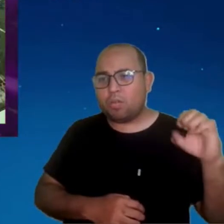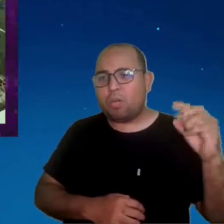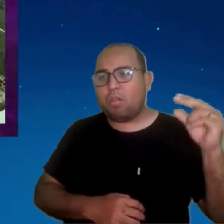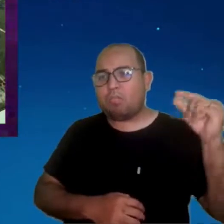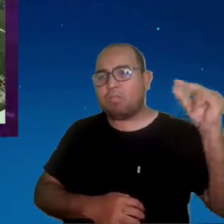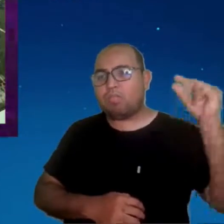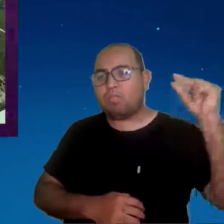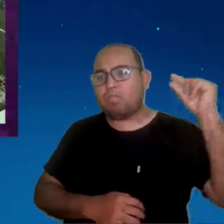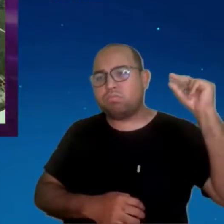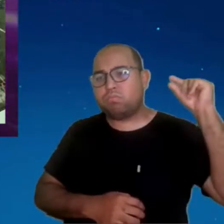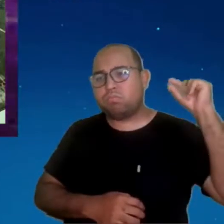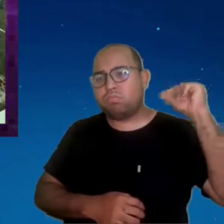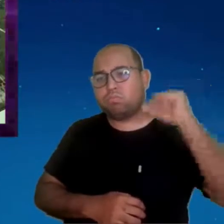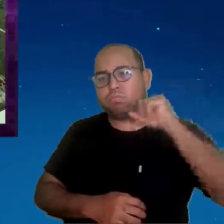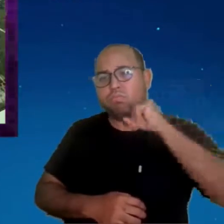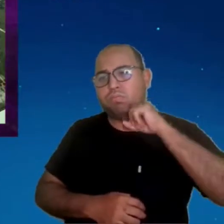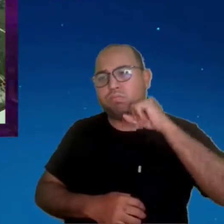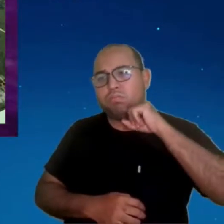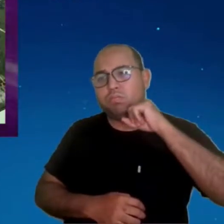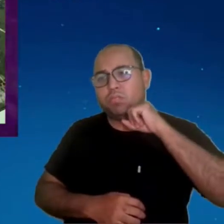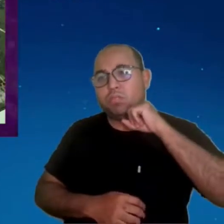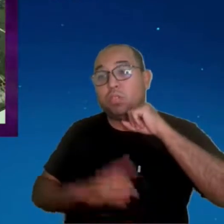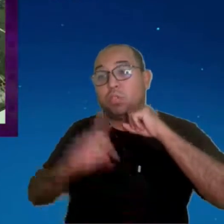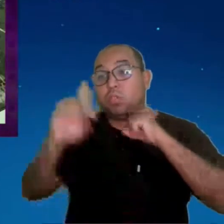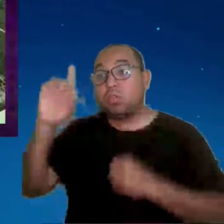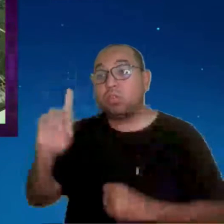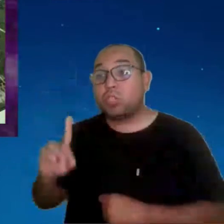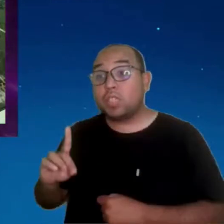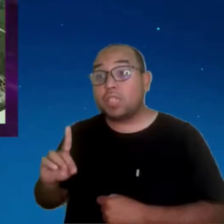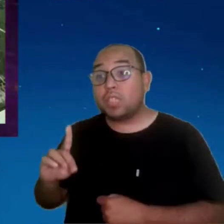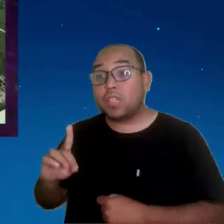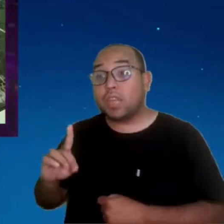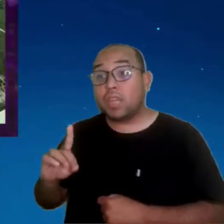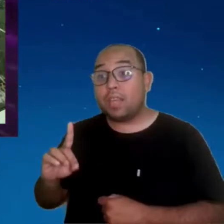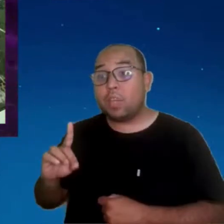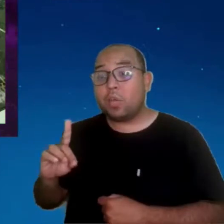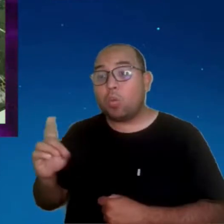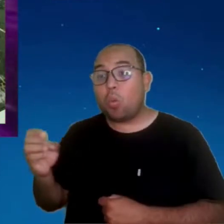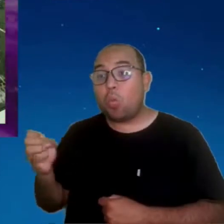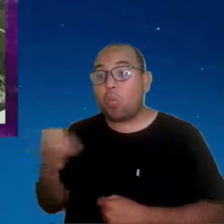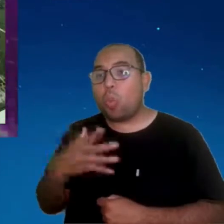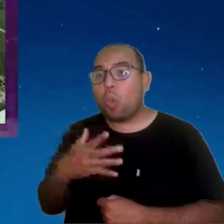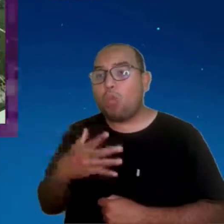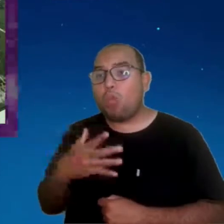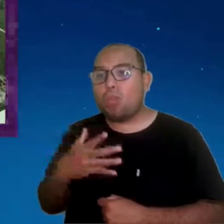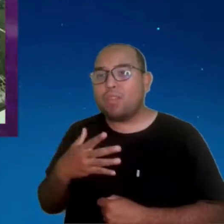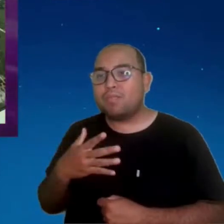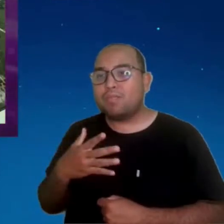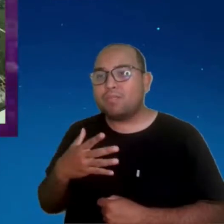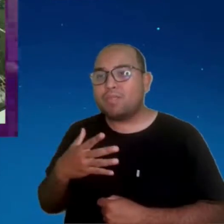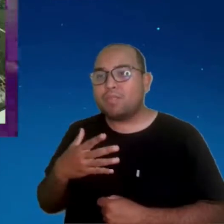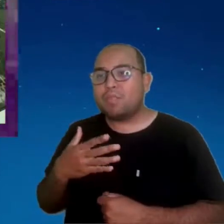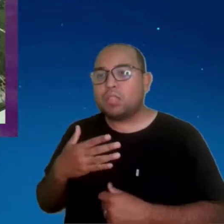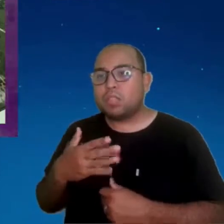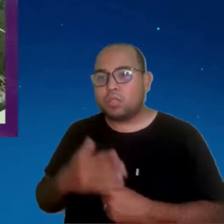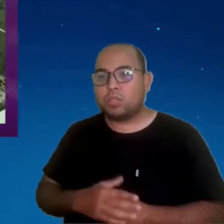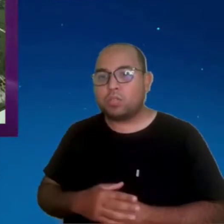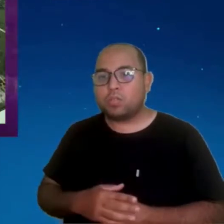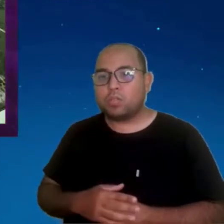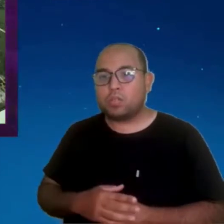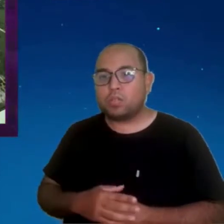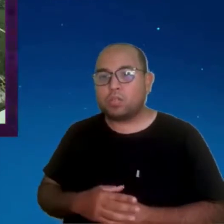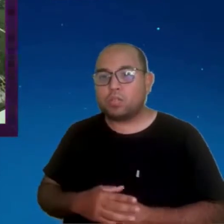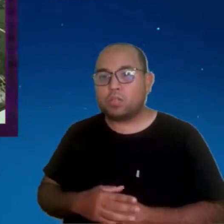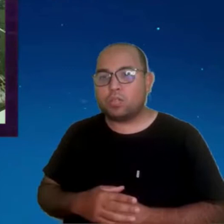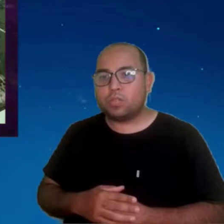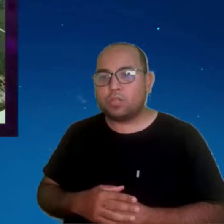o Sheik de Dubai fez? Ele criou esse Dubai Frame porque a partir do canto esquerdo para o